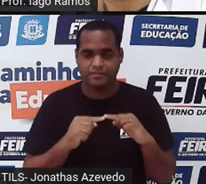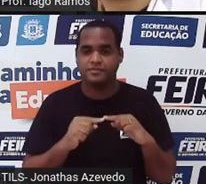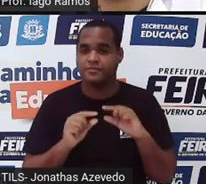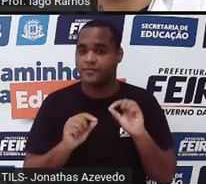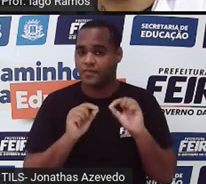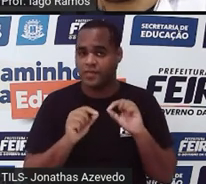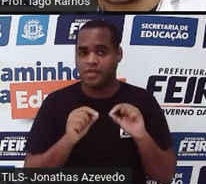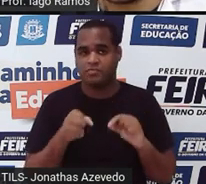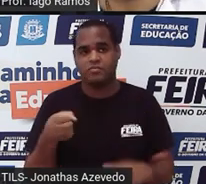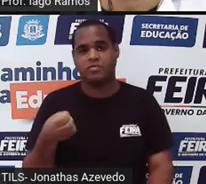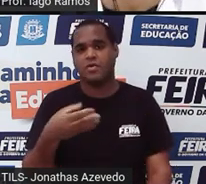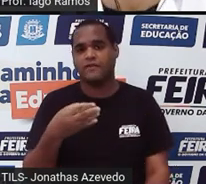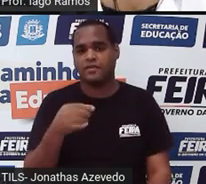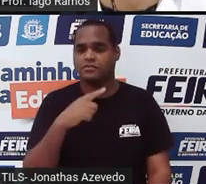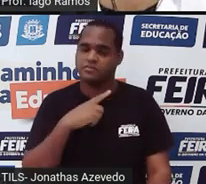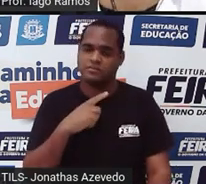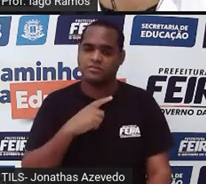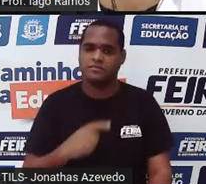ali, nova sequência,